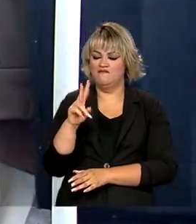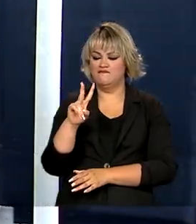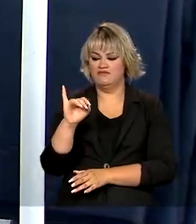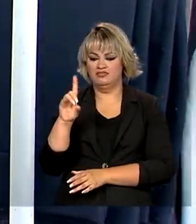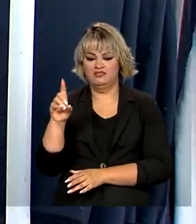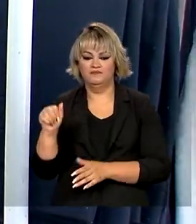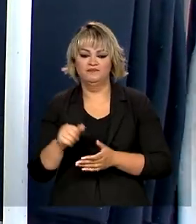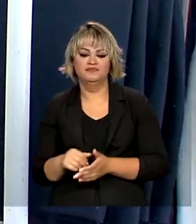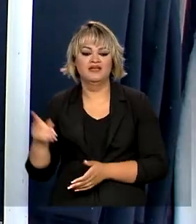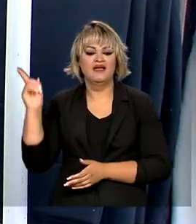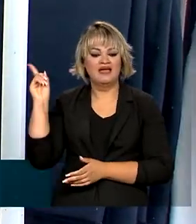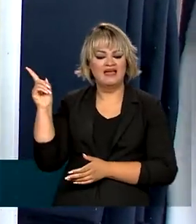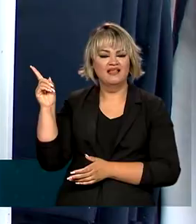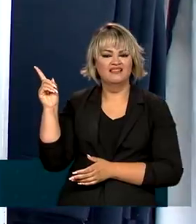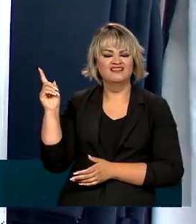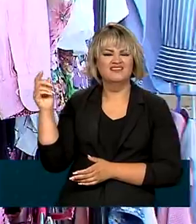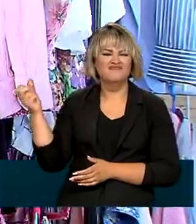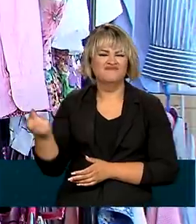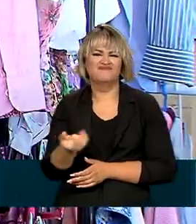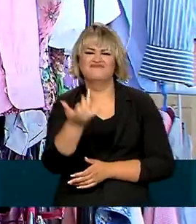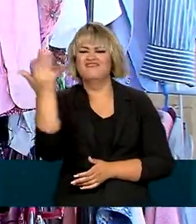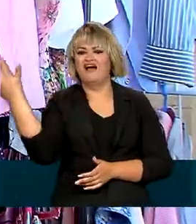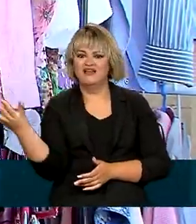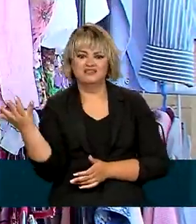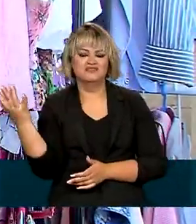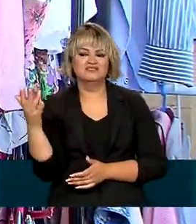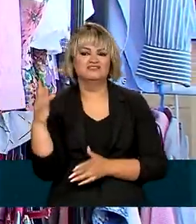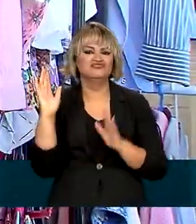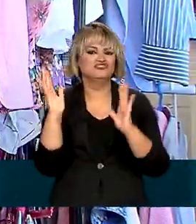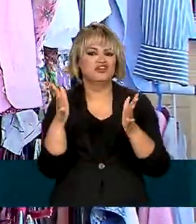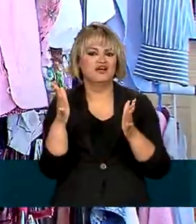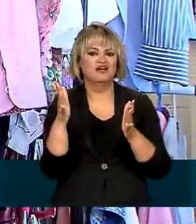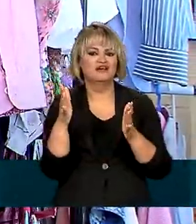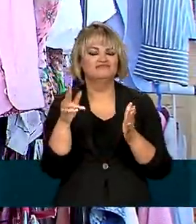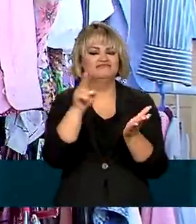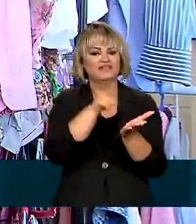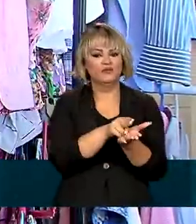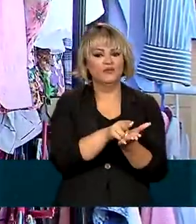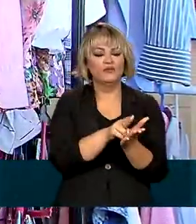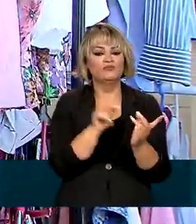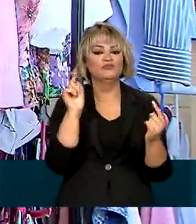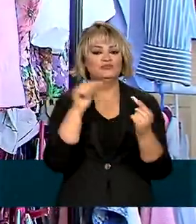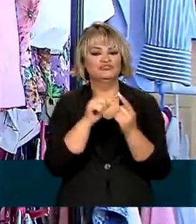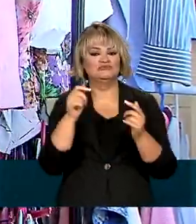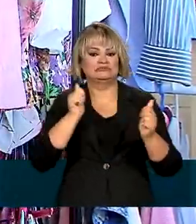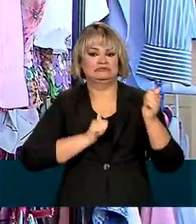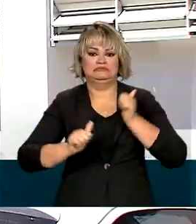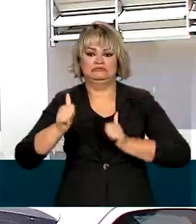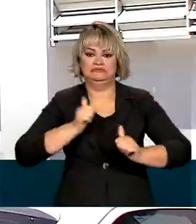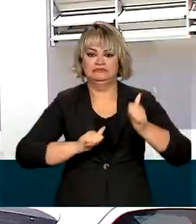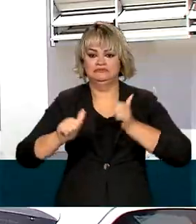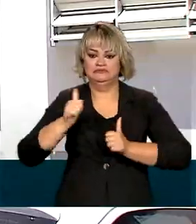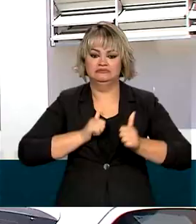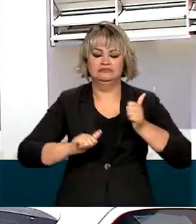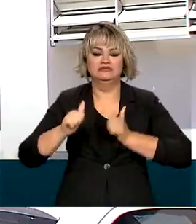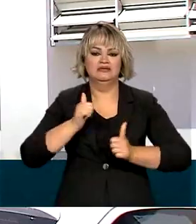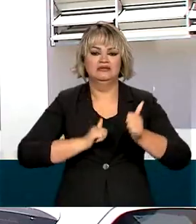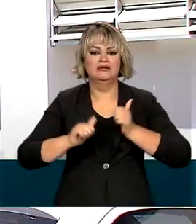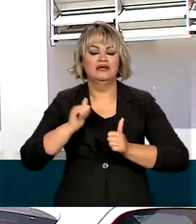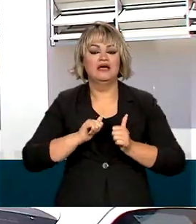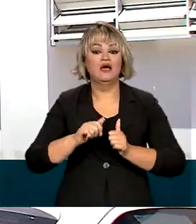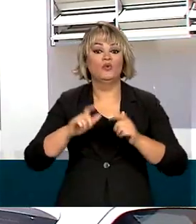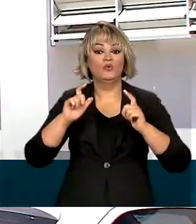Rosângela já perdeu as contas de quantas vezes já foi internada com crise de ansiedade. E o primeiro